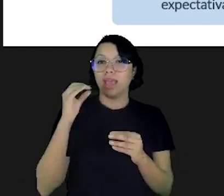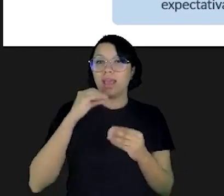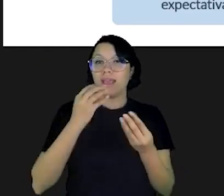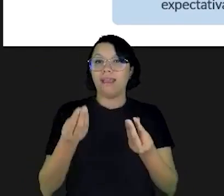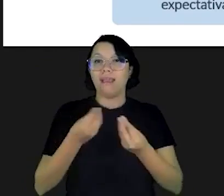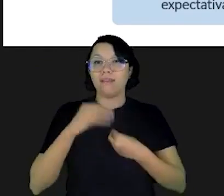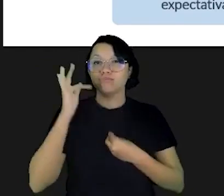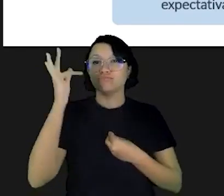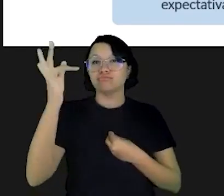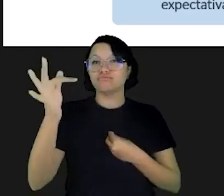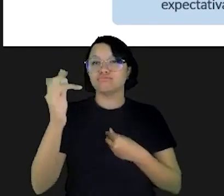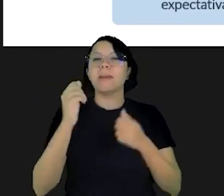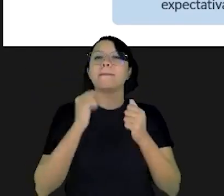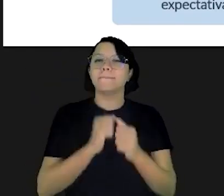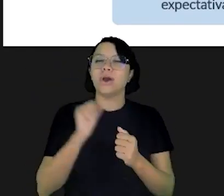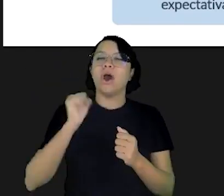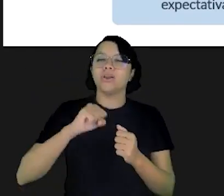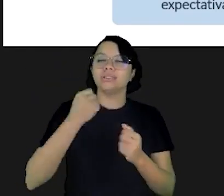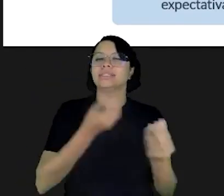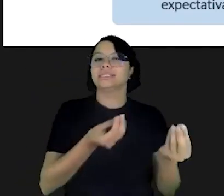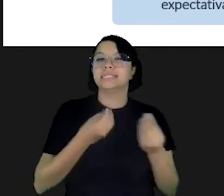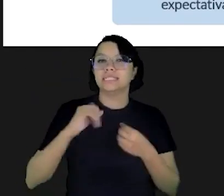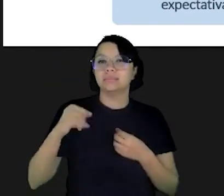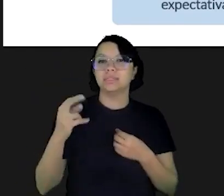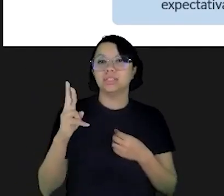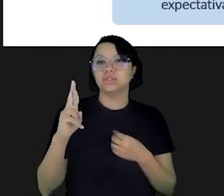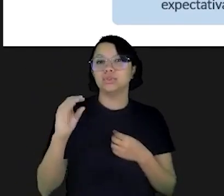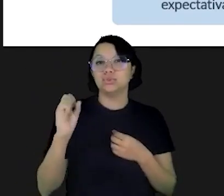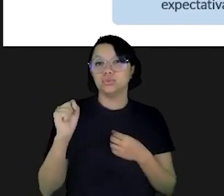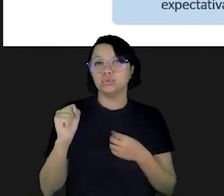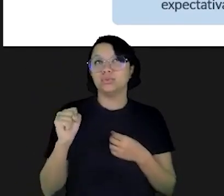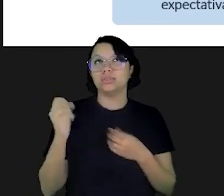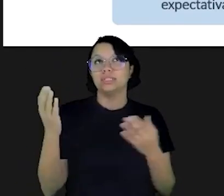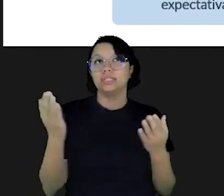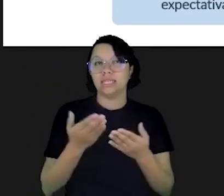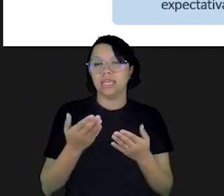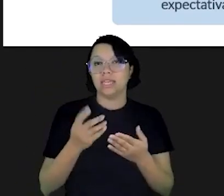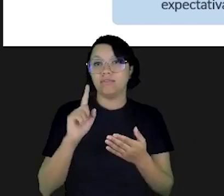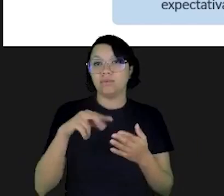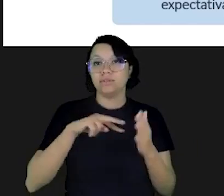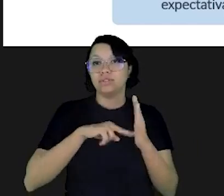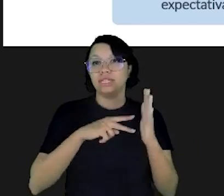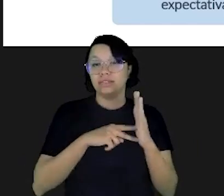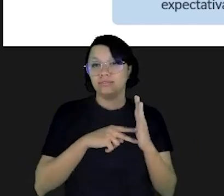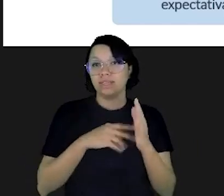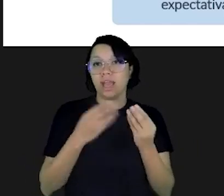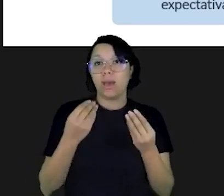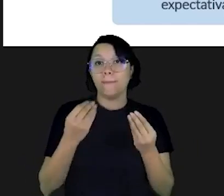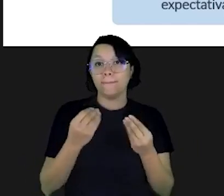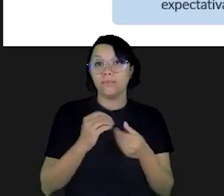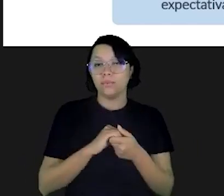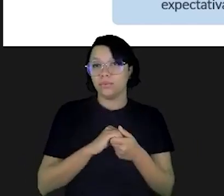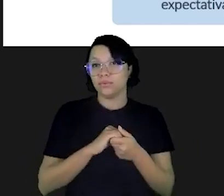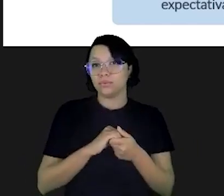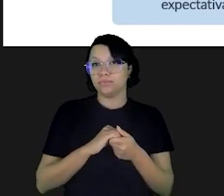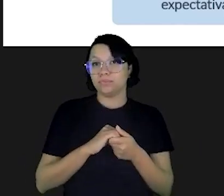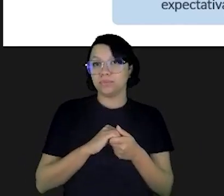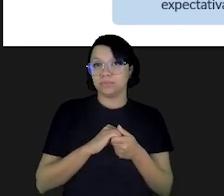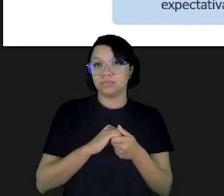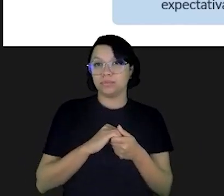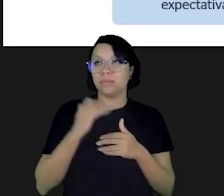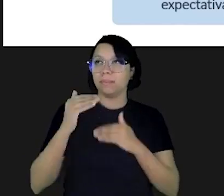poupou com a expectativa de obter ganho futuro você pode sim receber juros e esses juros vão ser muito